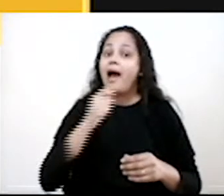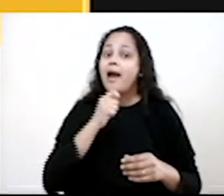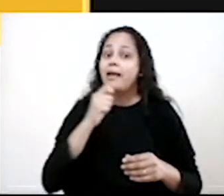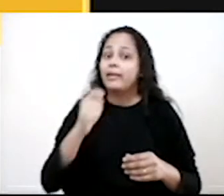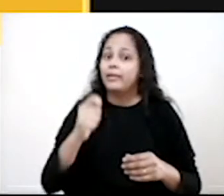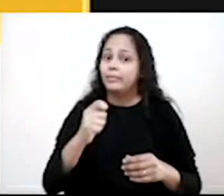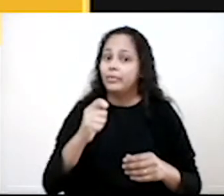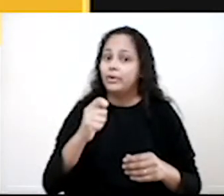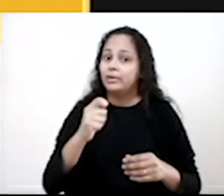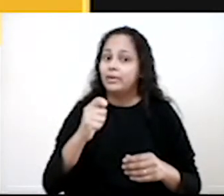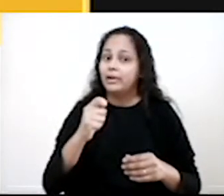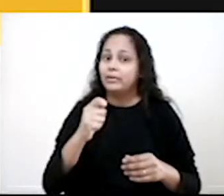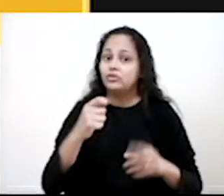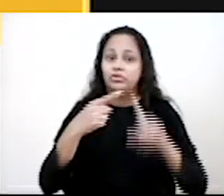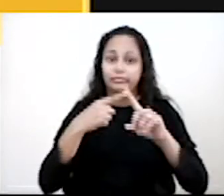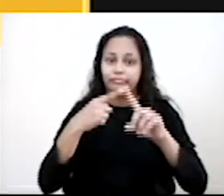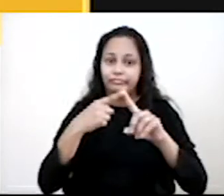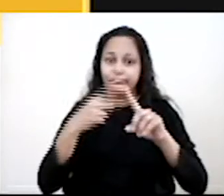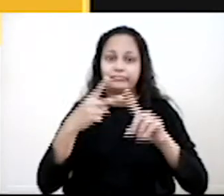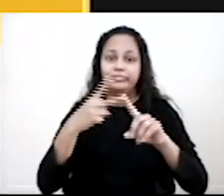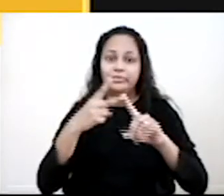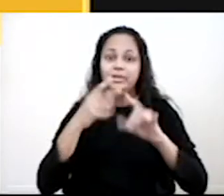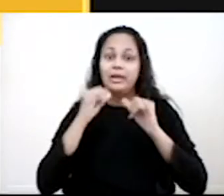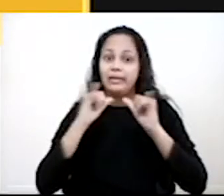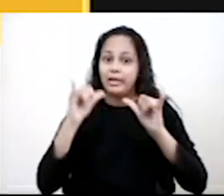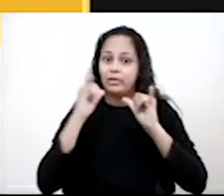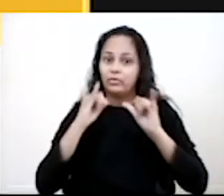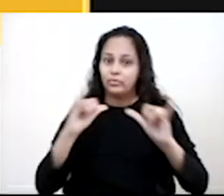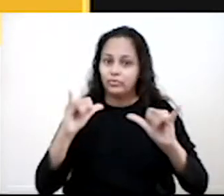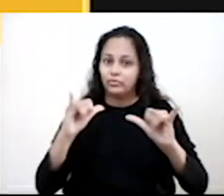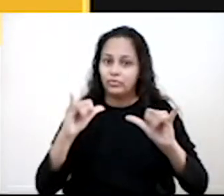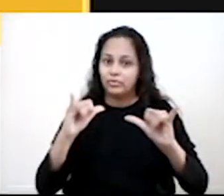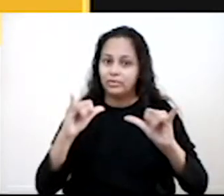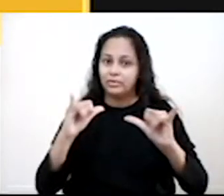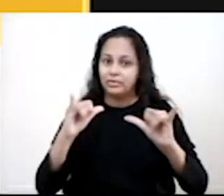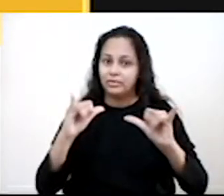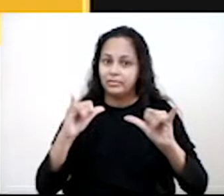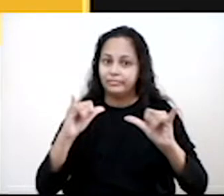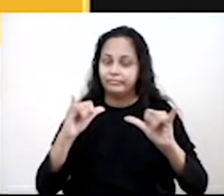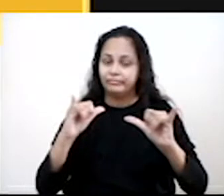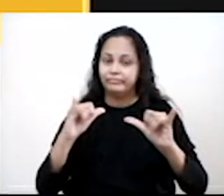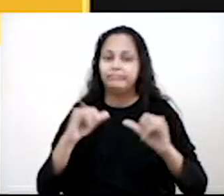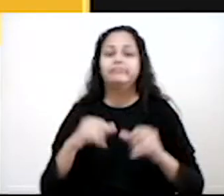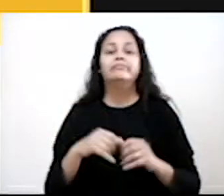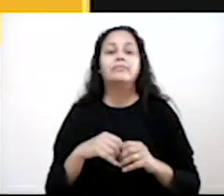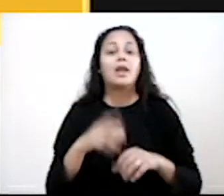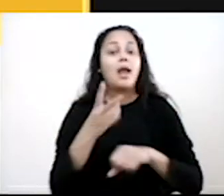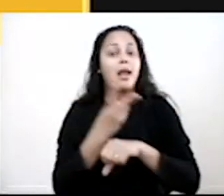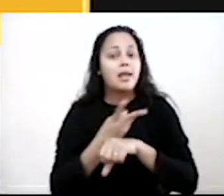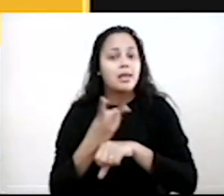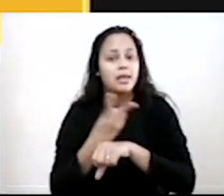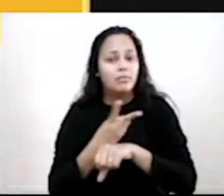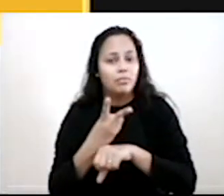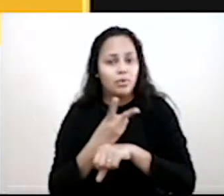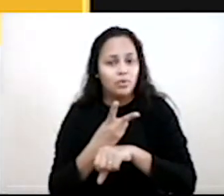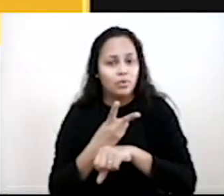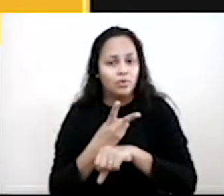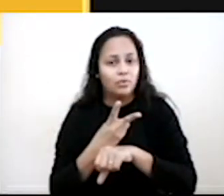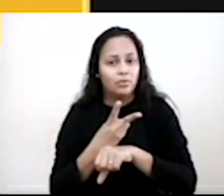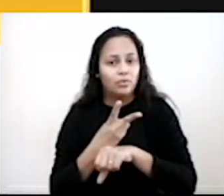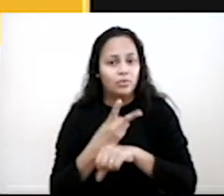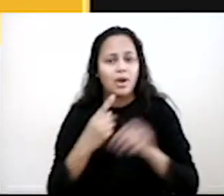reportagem. A reportagem e a notícia, elas são um pouco parecidas. Nós vamos ver um pouquinho melhor no próximo slide. Mas as duas buscam justamente